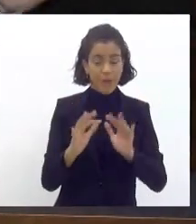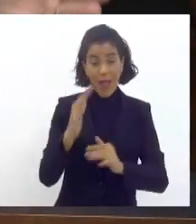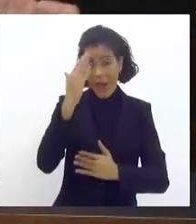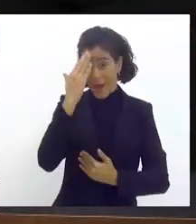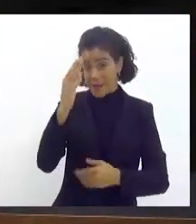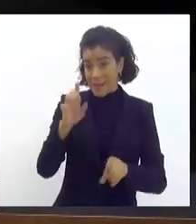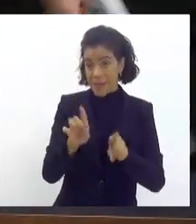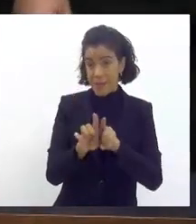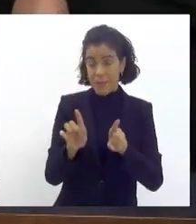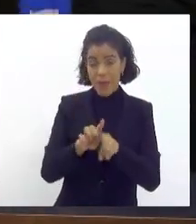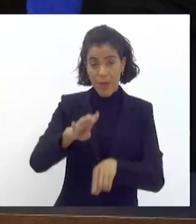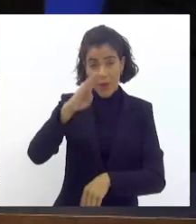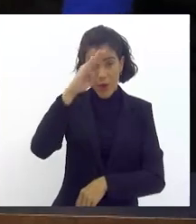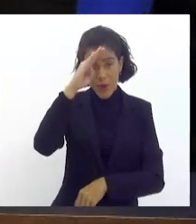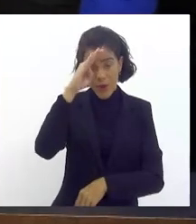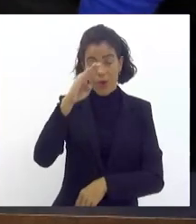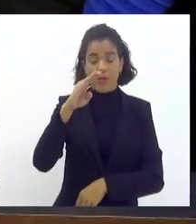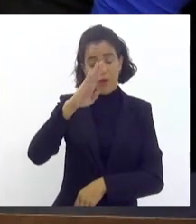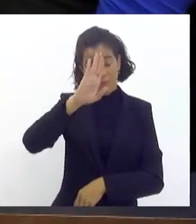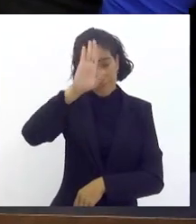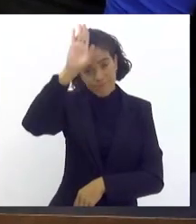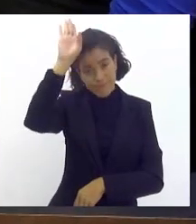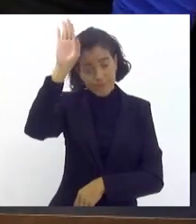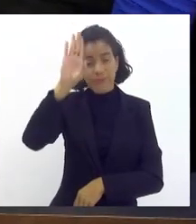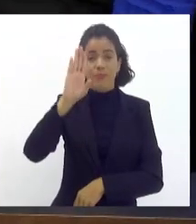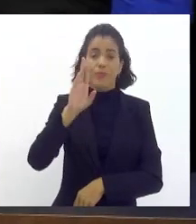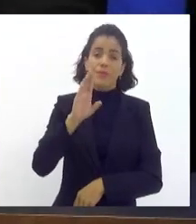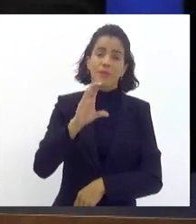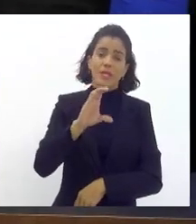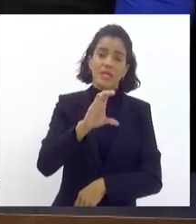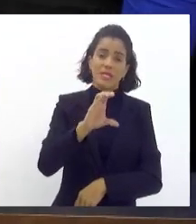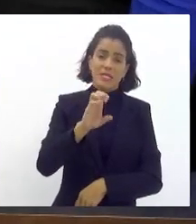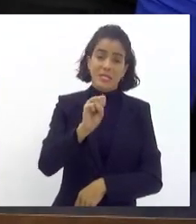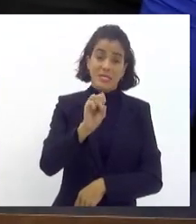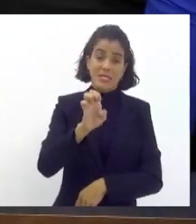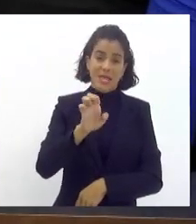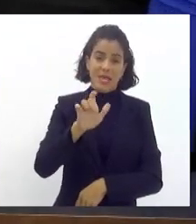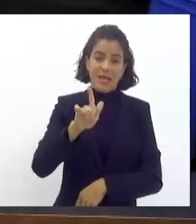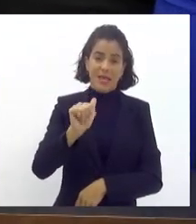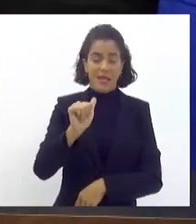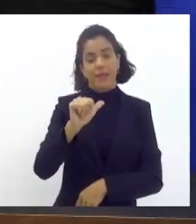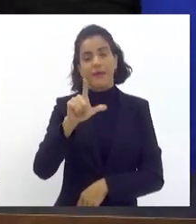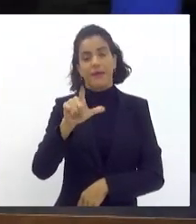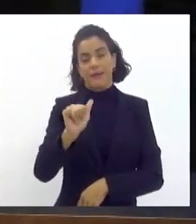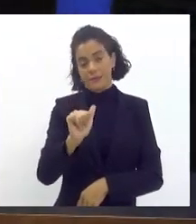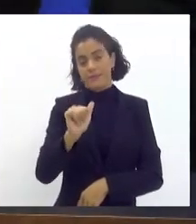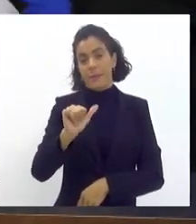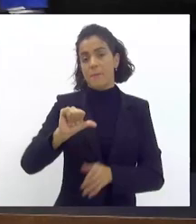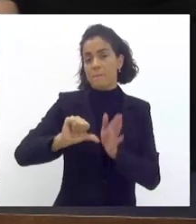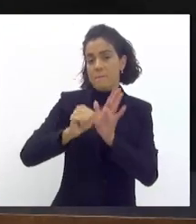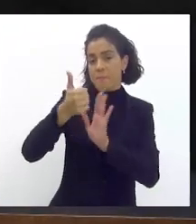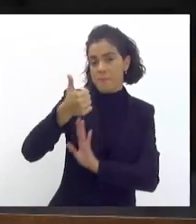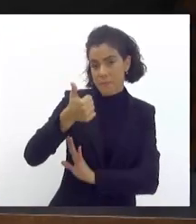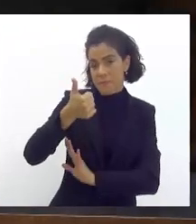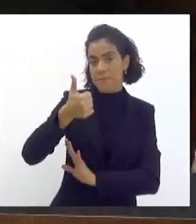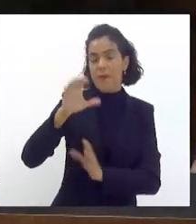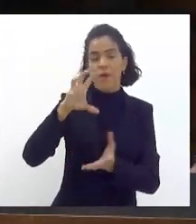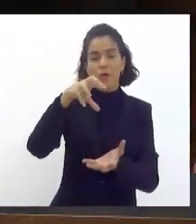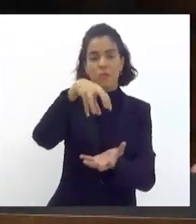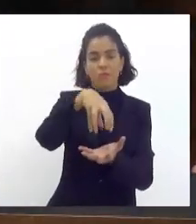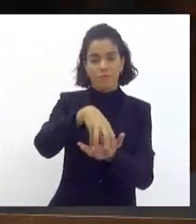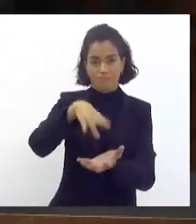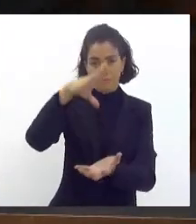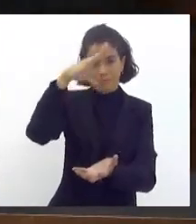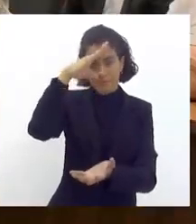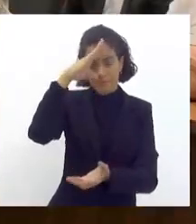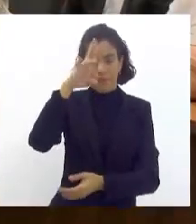ao coronel Polito, Corpo de Bombeiros do Estado do Rio de Janeiro, o coronel Segala, comandante do primeiro CPA da Polícia Militar do